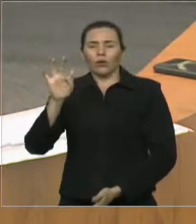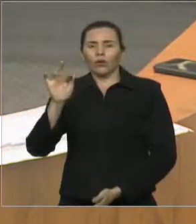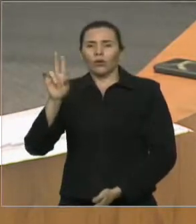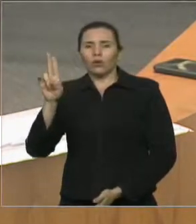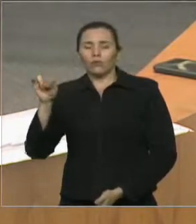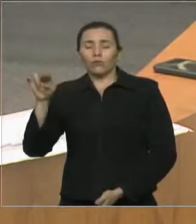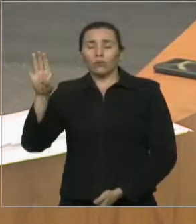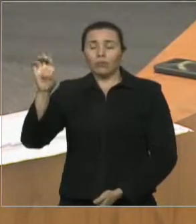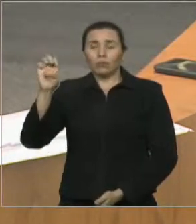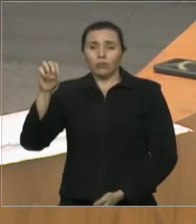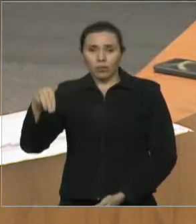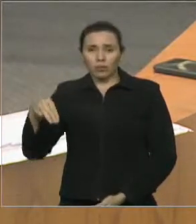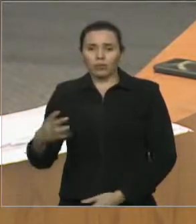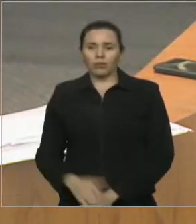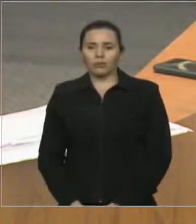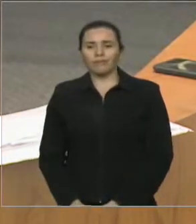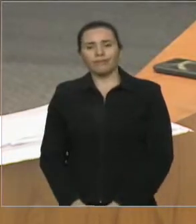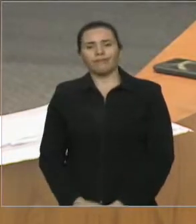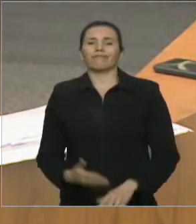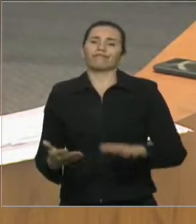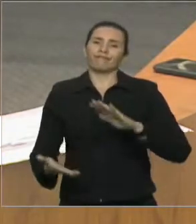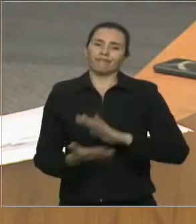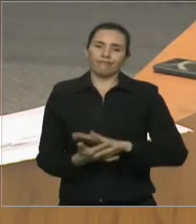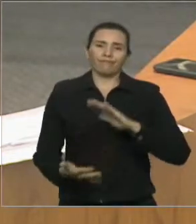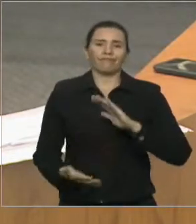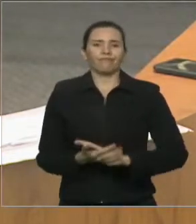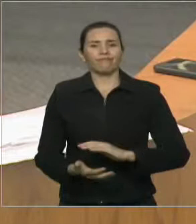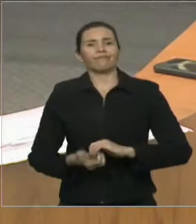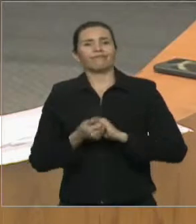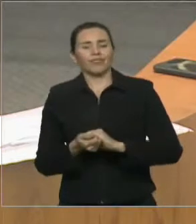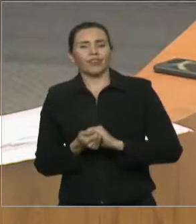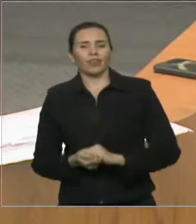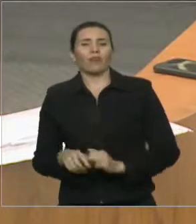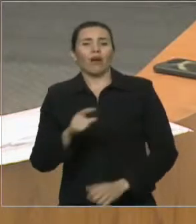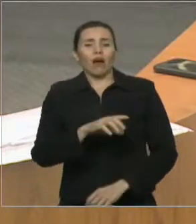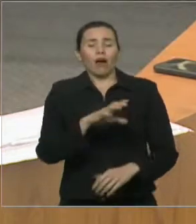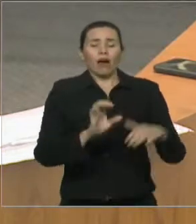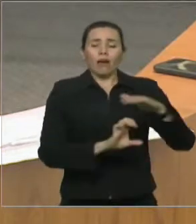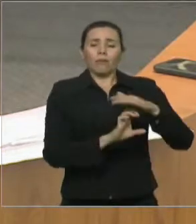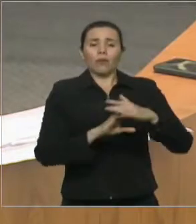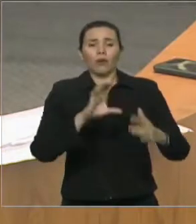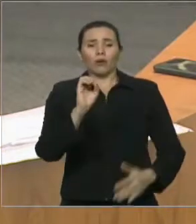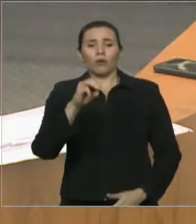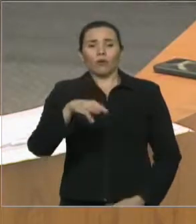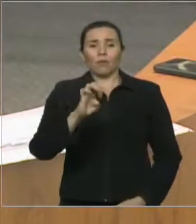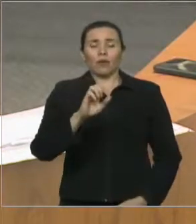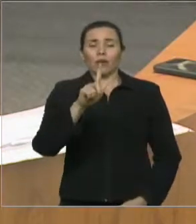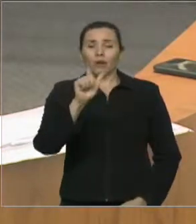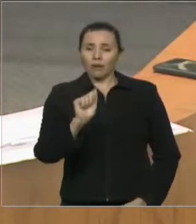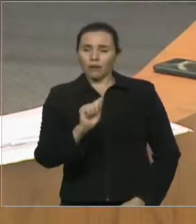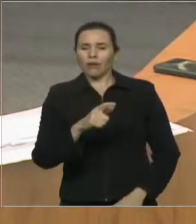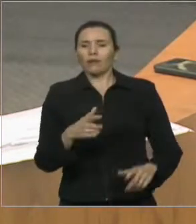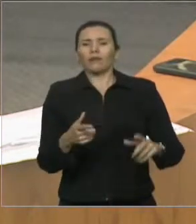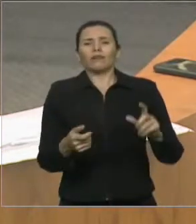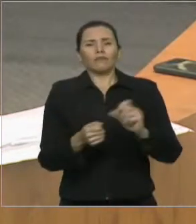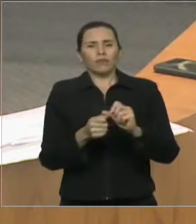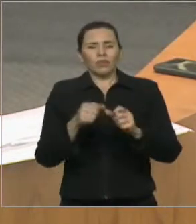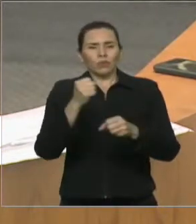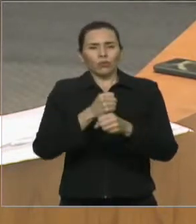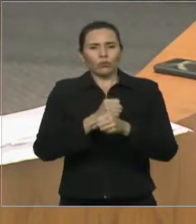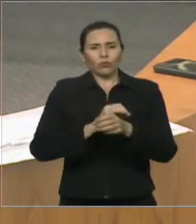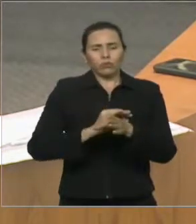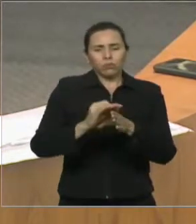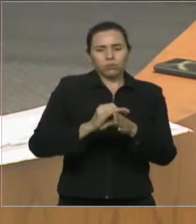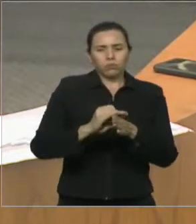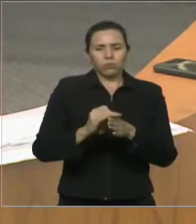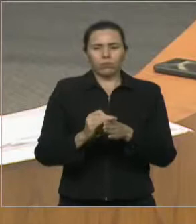Muito bem. A Ômega ia fazer carro para todos nós transeuntes, menos para ela que estava bancando as obras. Já